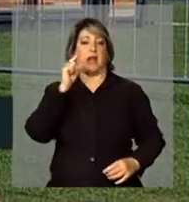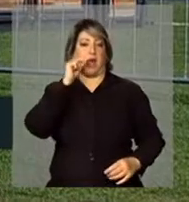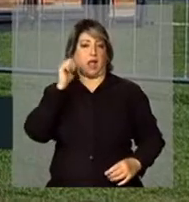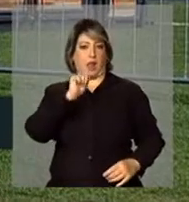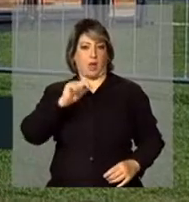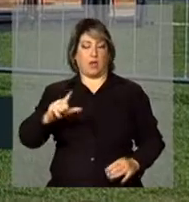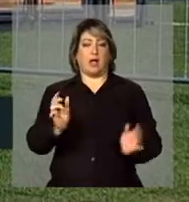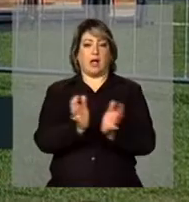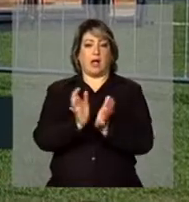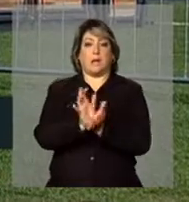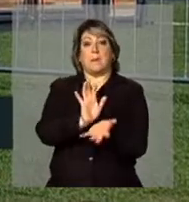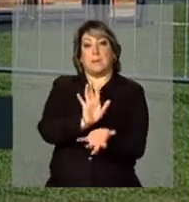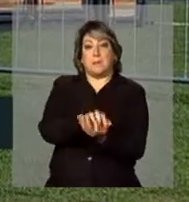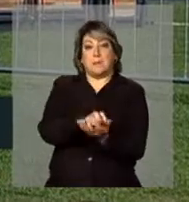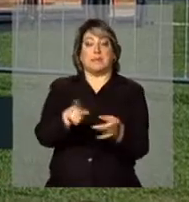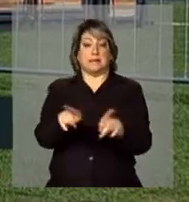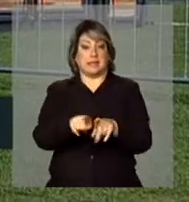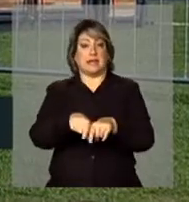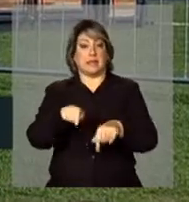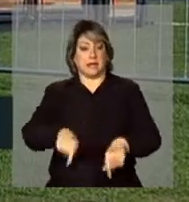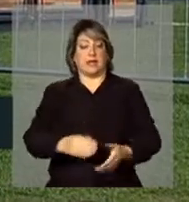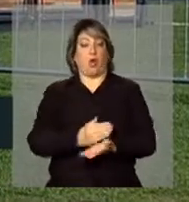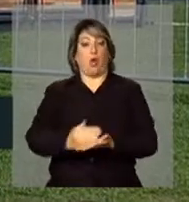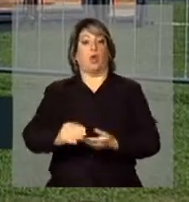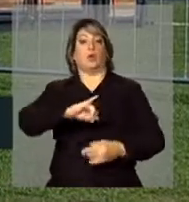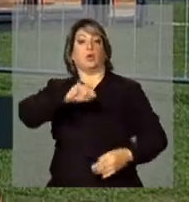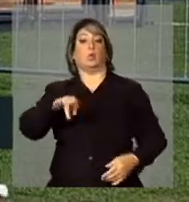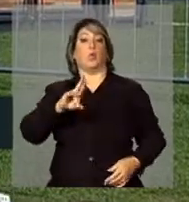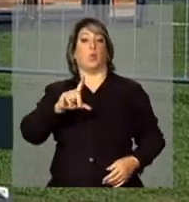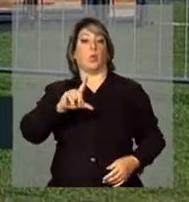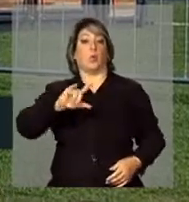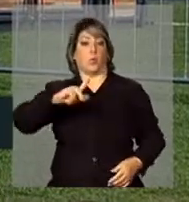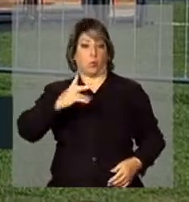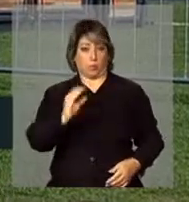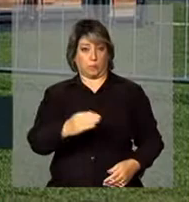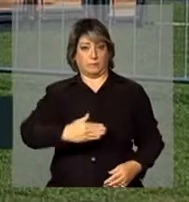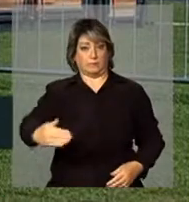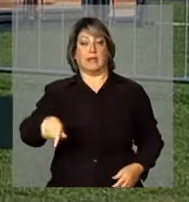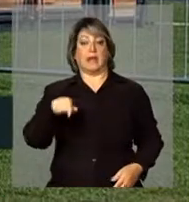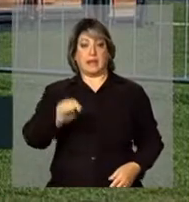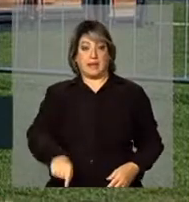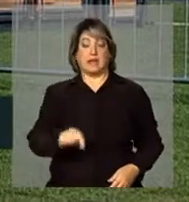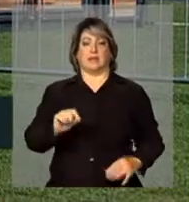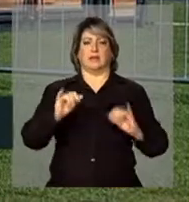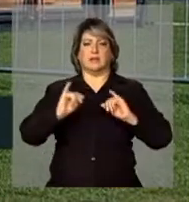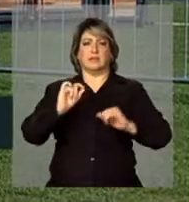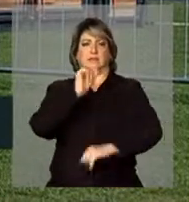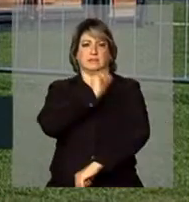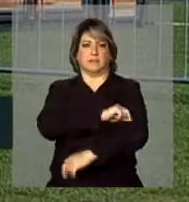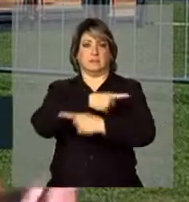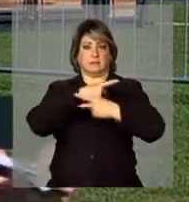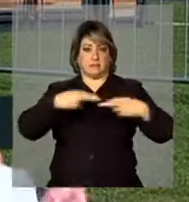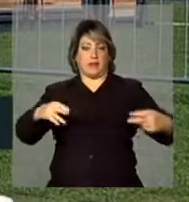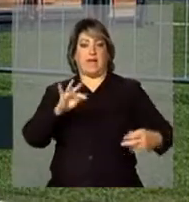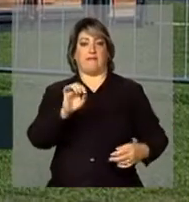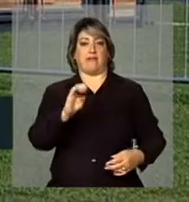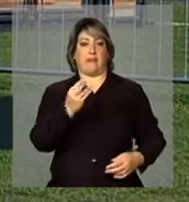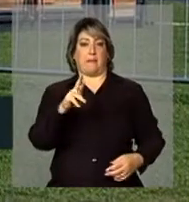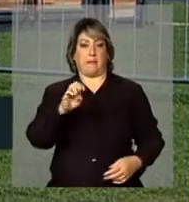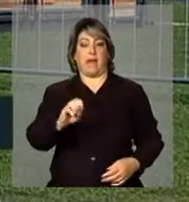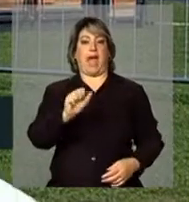de Pernambuco, onde a campanha vai começar em julho. A campanha da febre aftosa é importante para o agricultor, para o